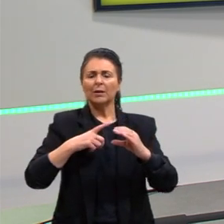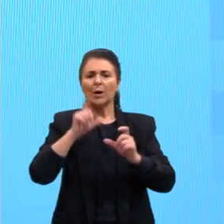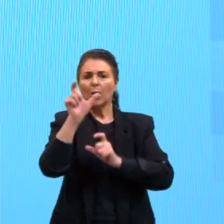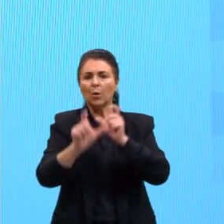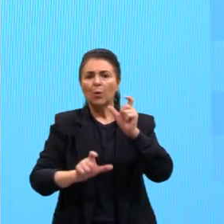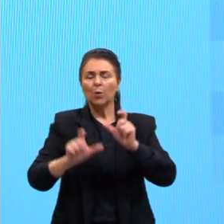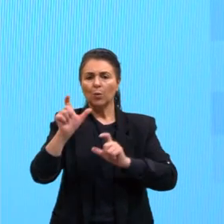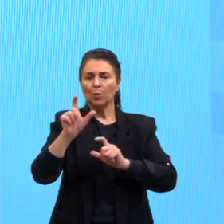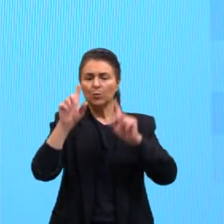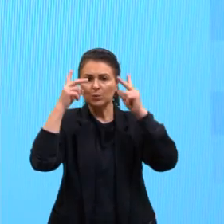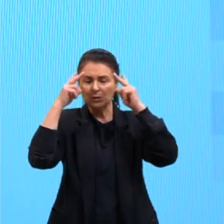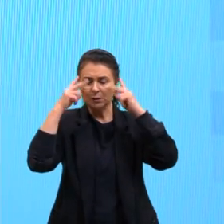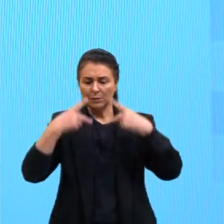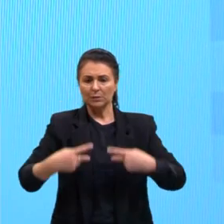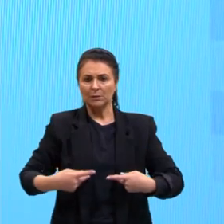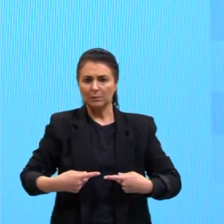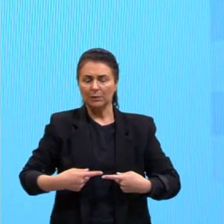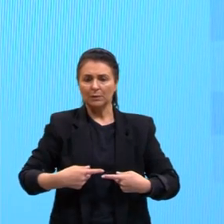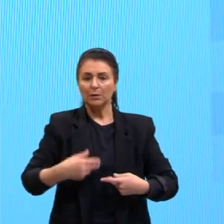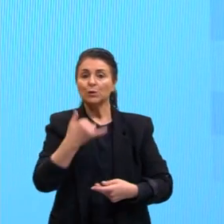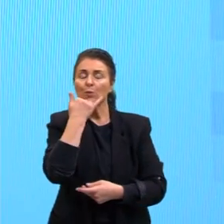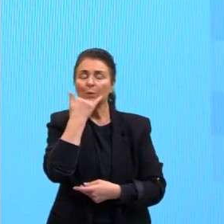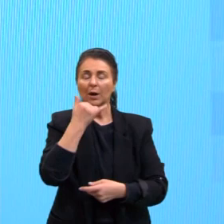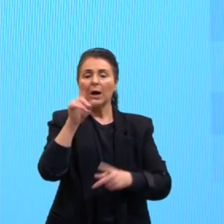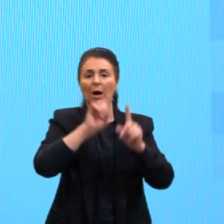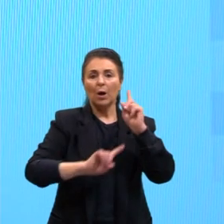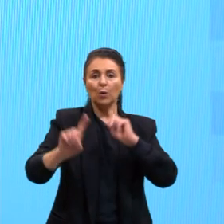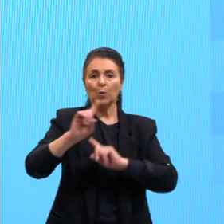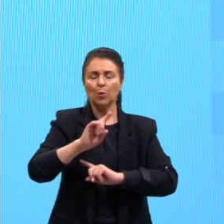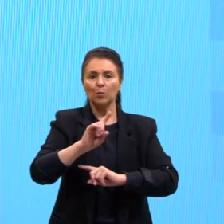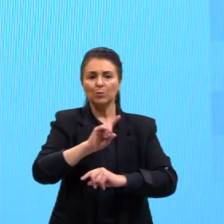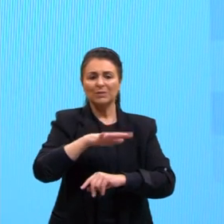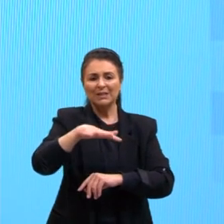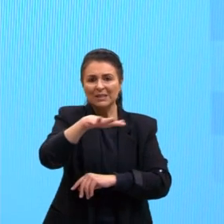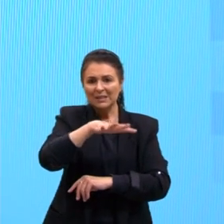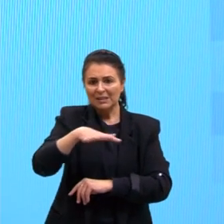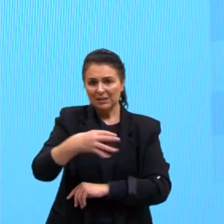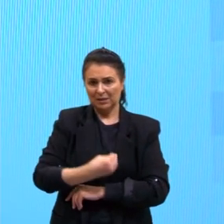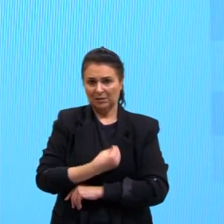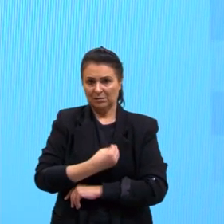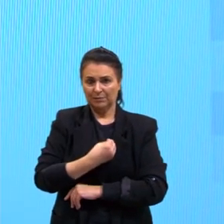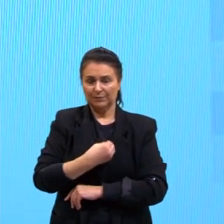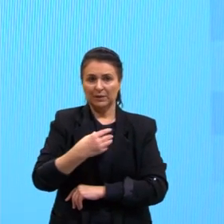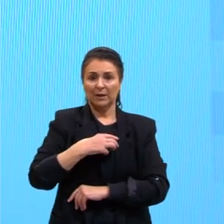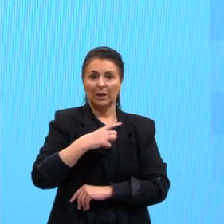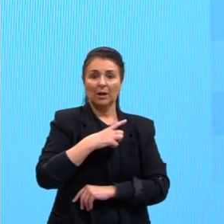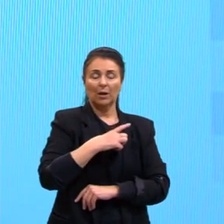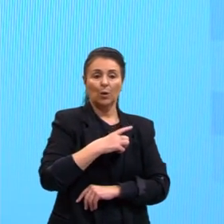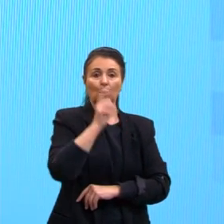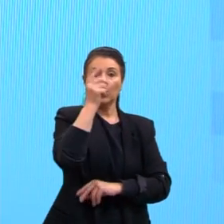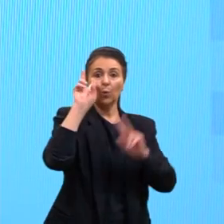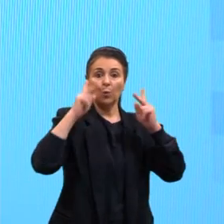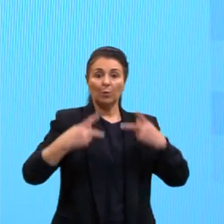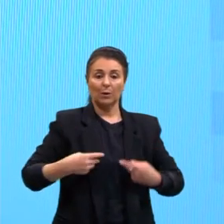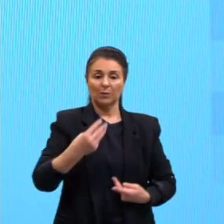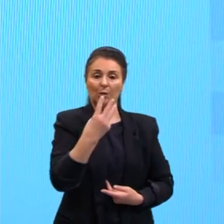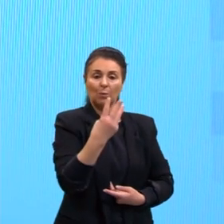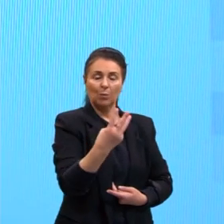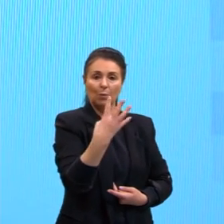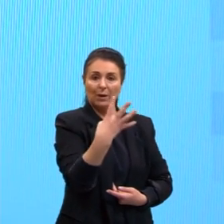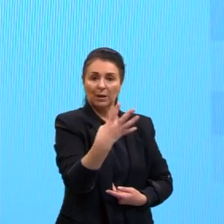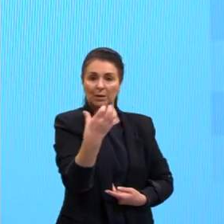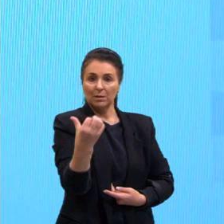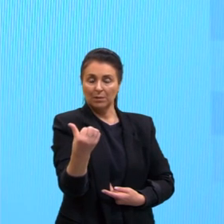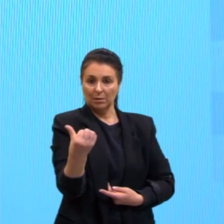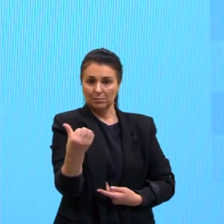vivos, tá? Então, a espécie humana, nós temos 46 cromossomos, Claro que